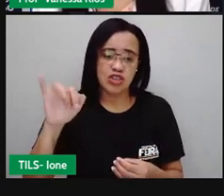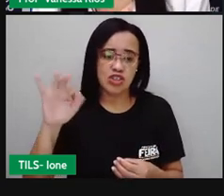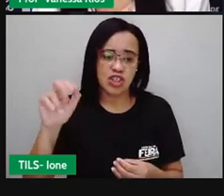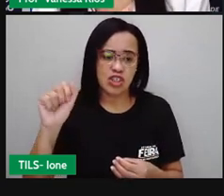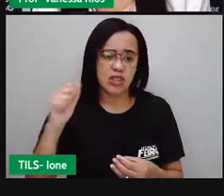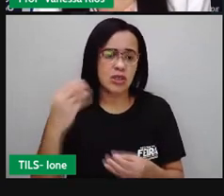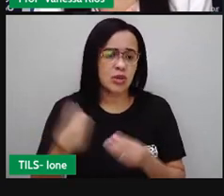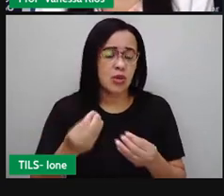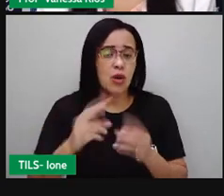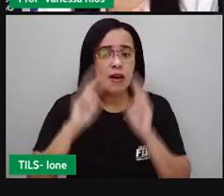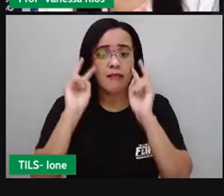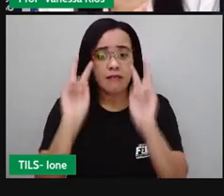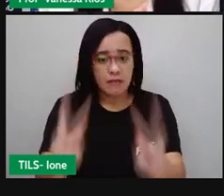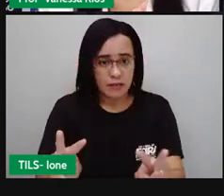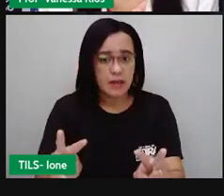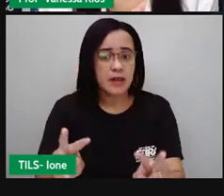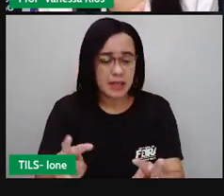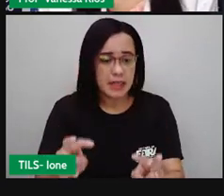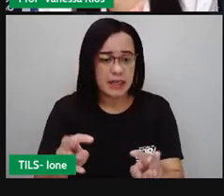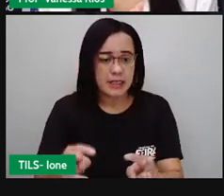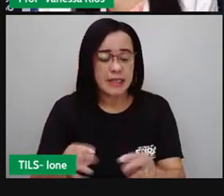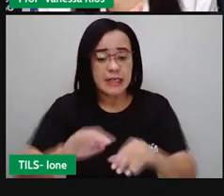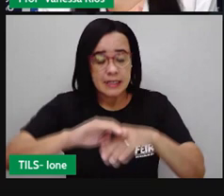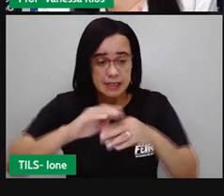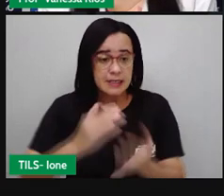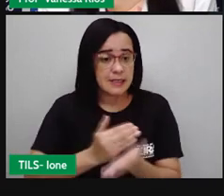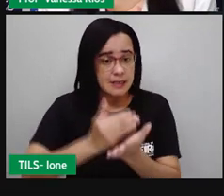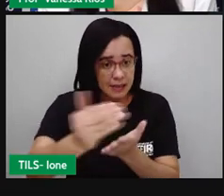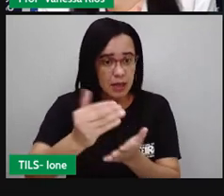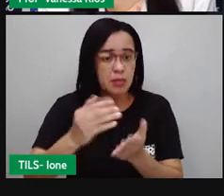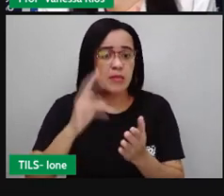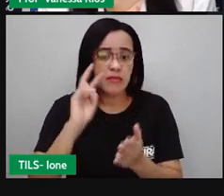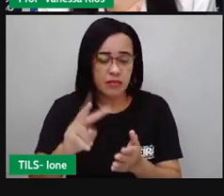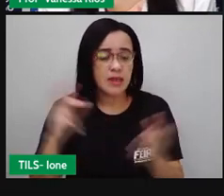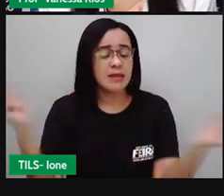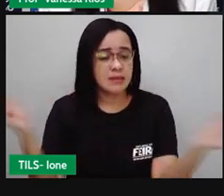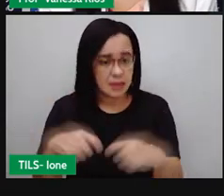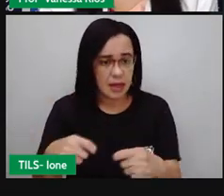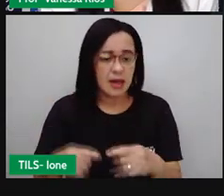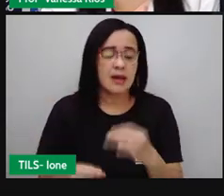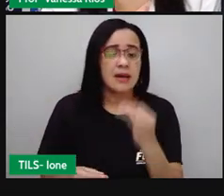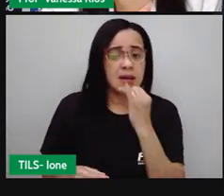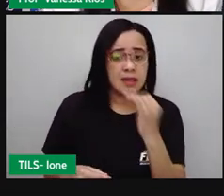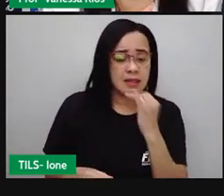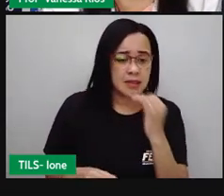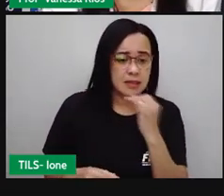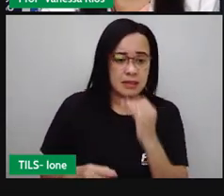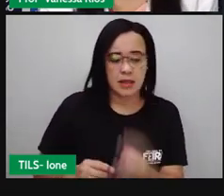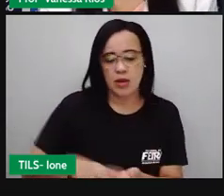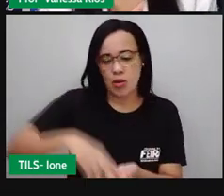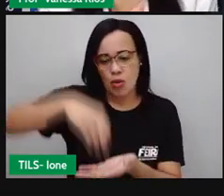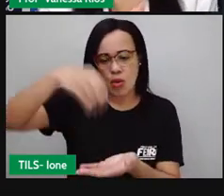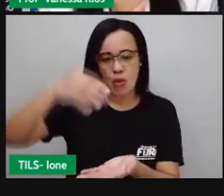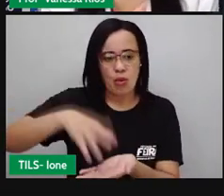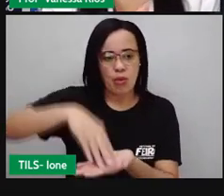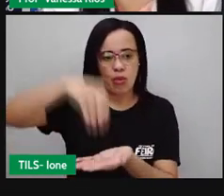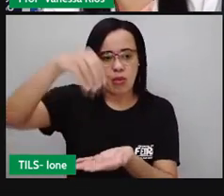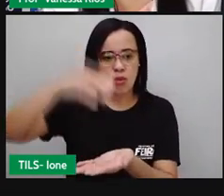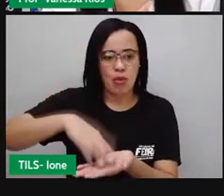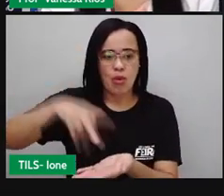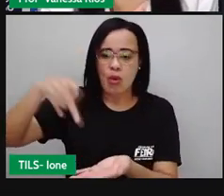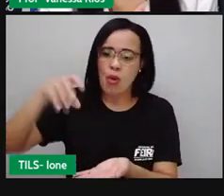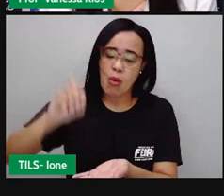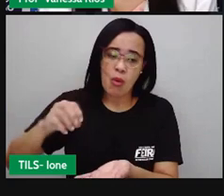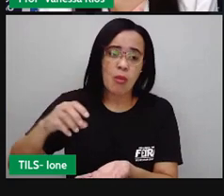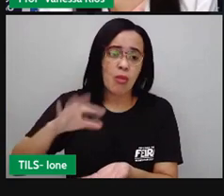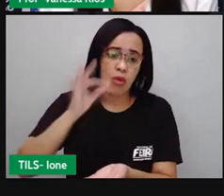da água e do óleo, né? Aí o pó de café e o café, em um certo momento, a gente não consegue identificar. Eles não estão ali